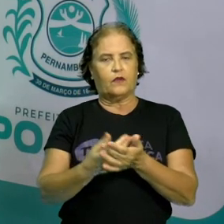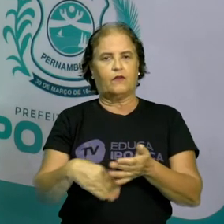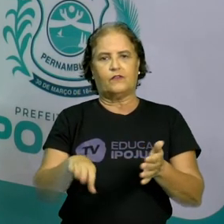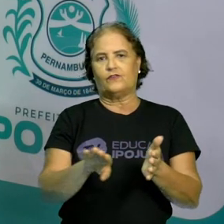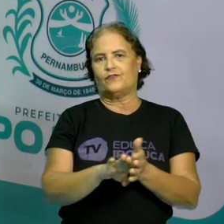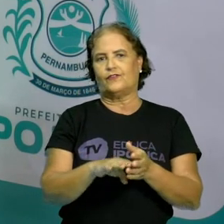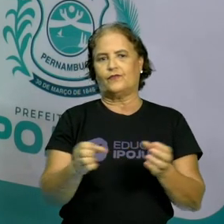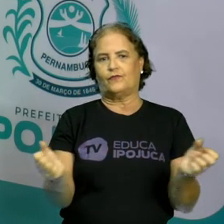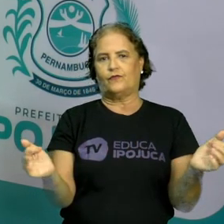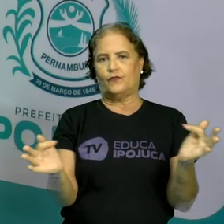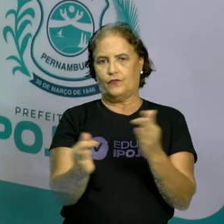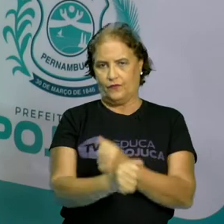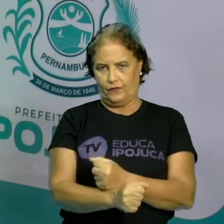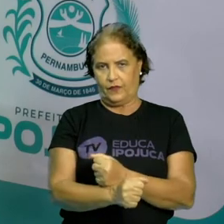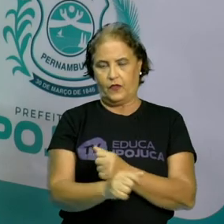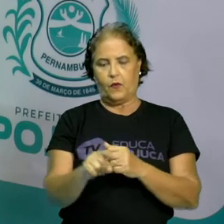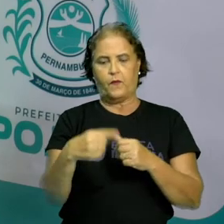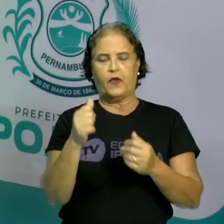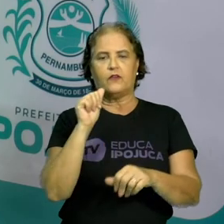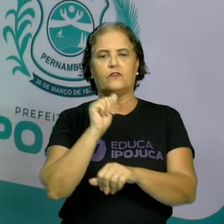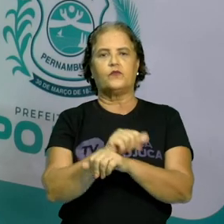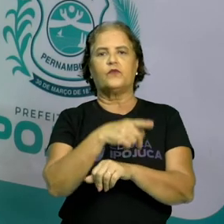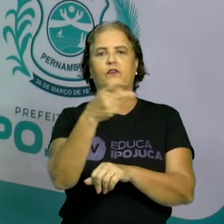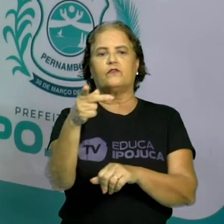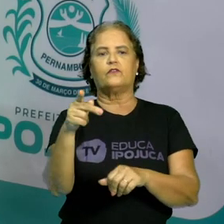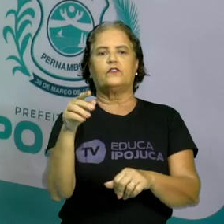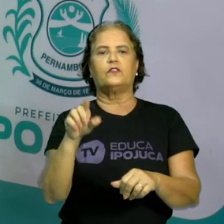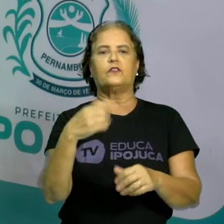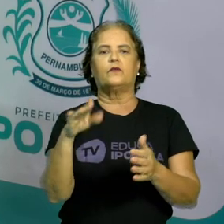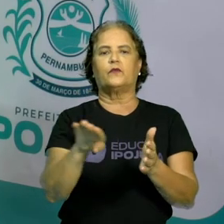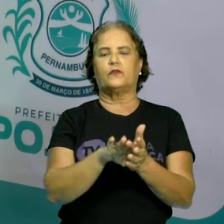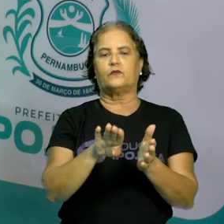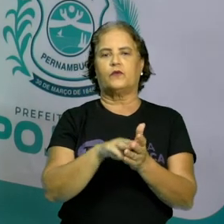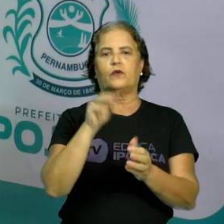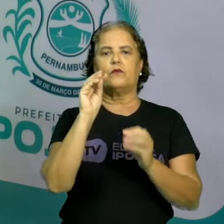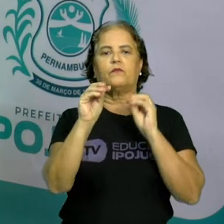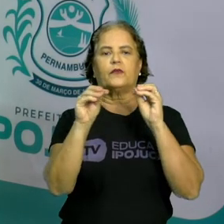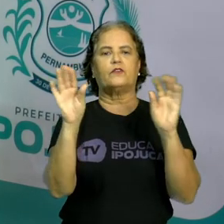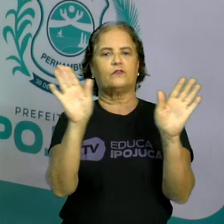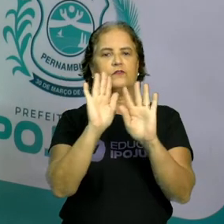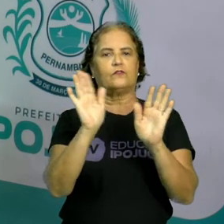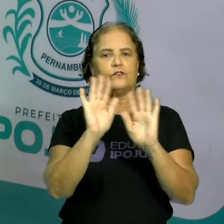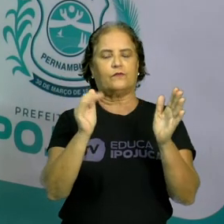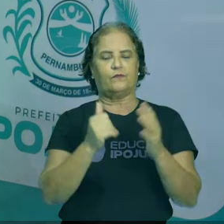mas eu aguardo vocês na próxima aula. Beijos e até lá!